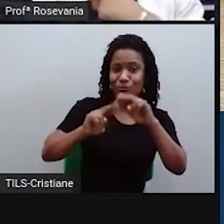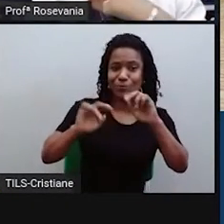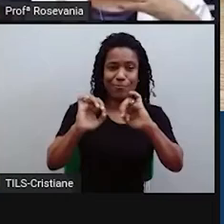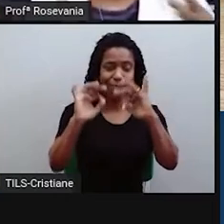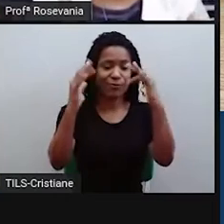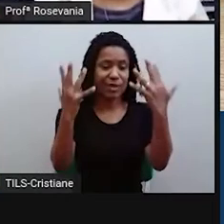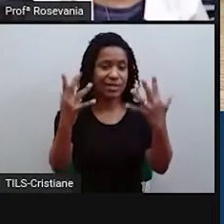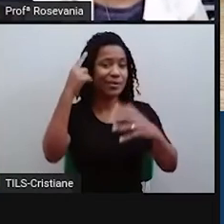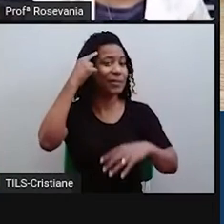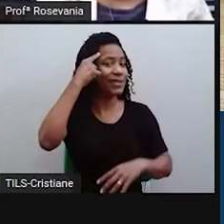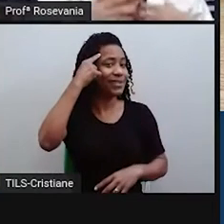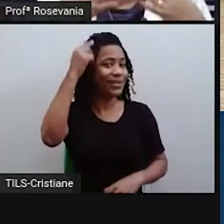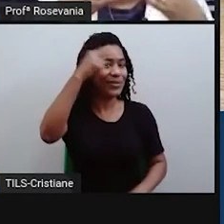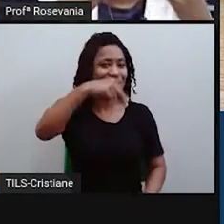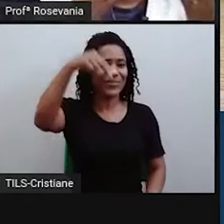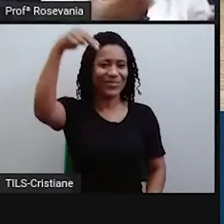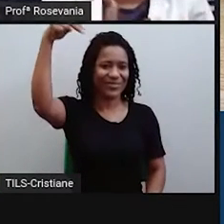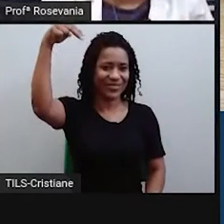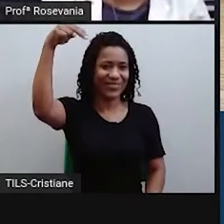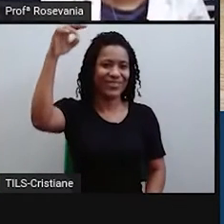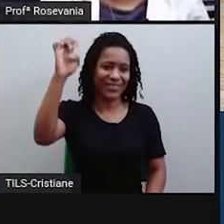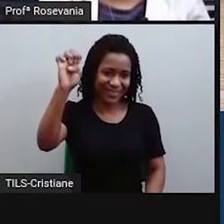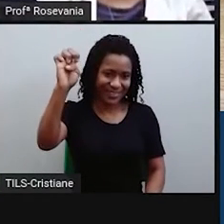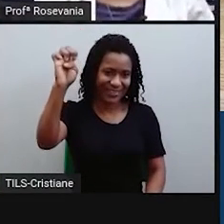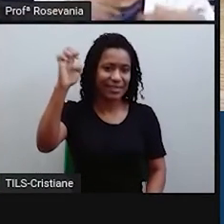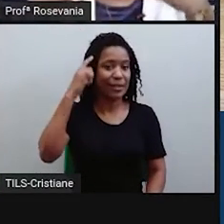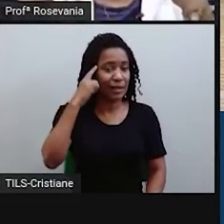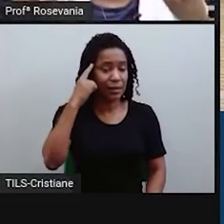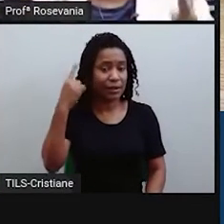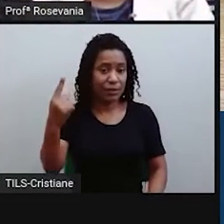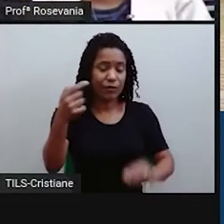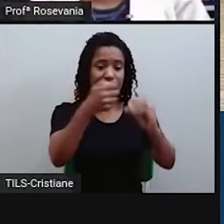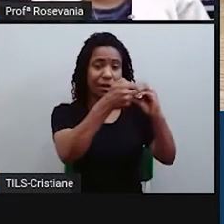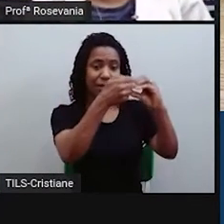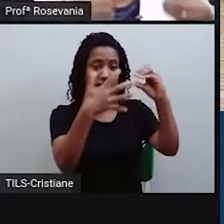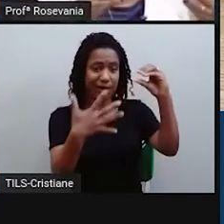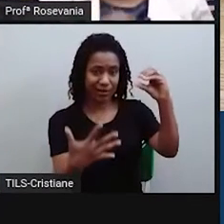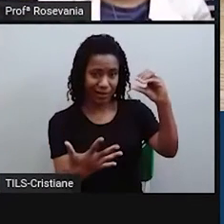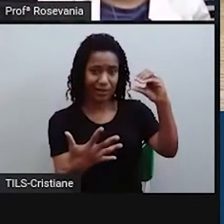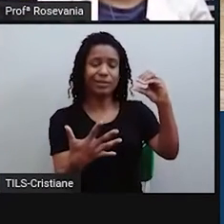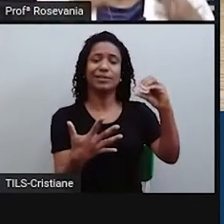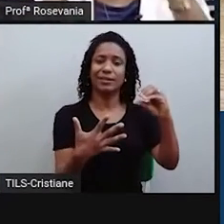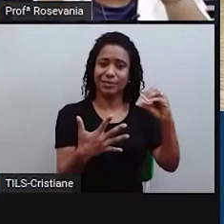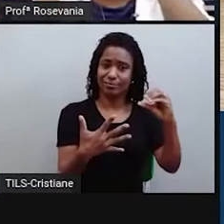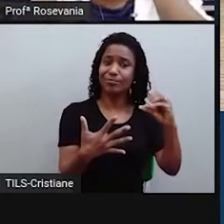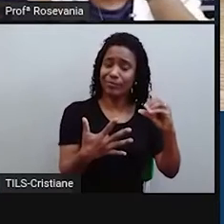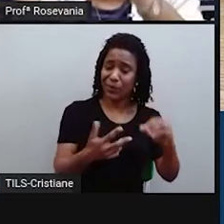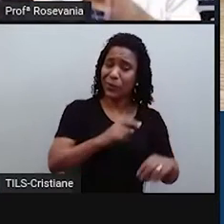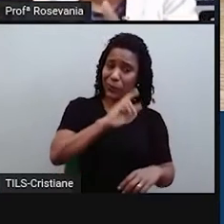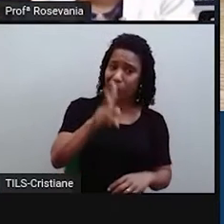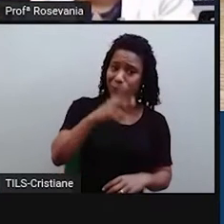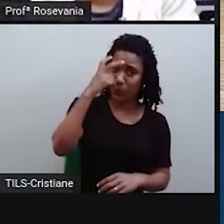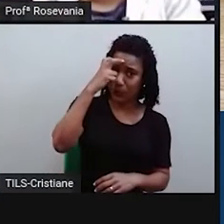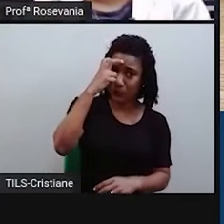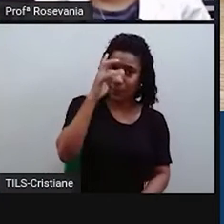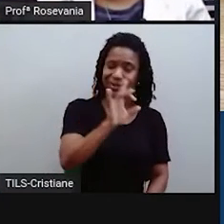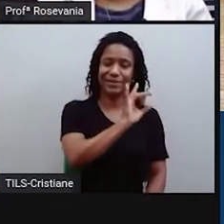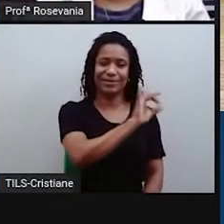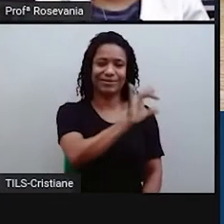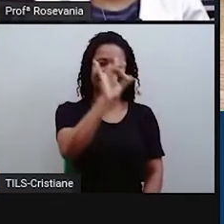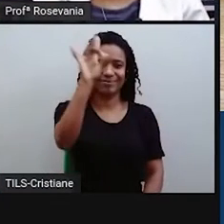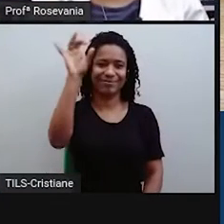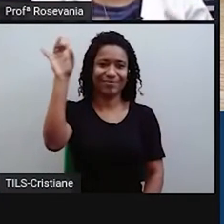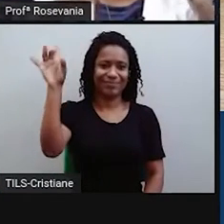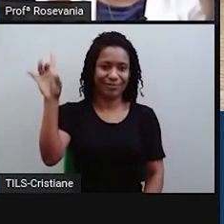nordeste. Então, são características, são fenômenos, são coisas que particularizam aquele